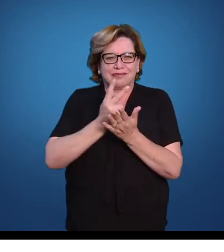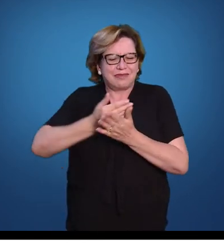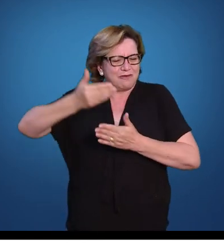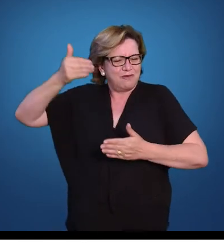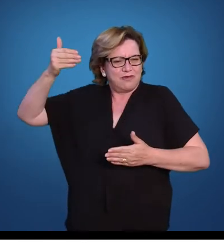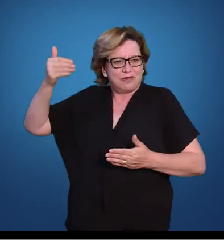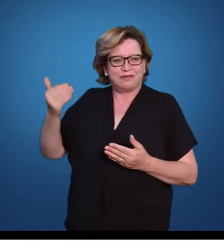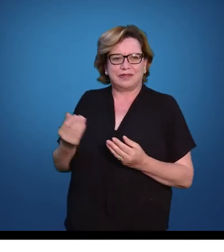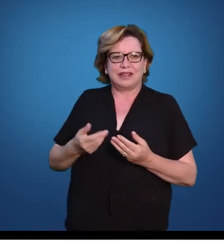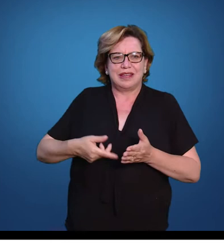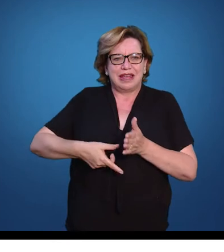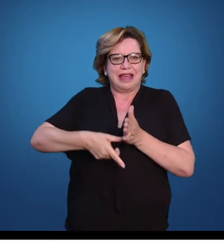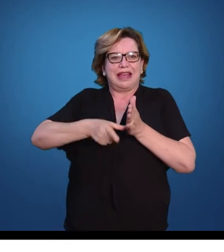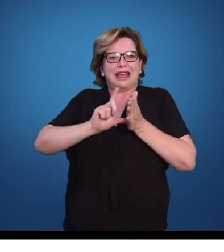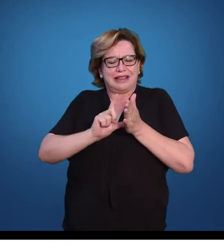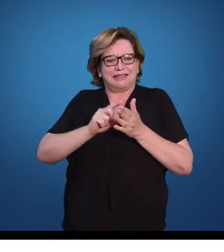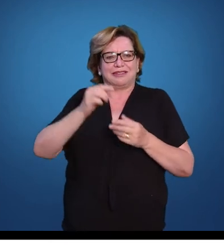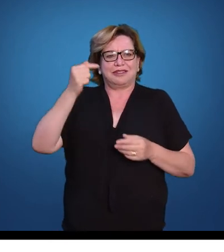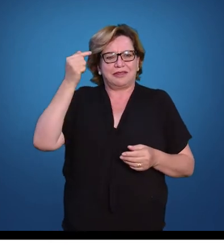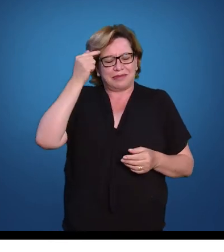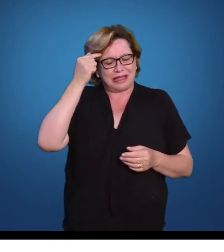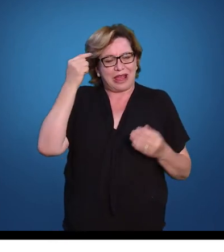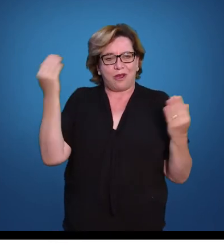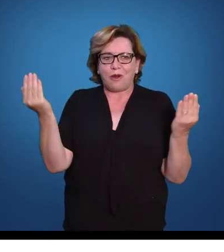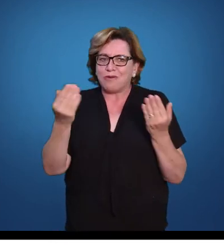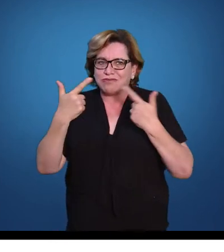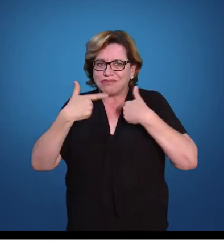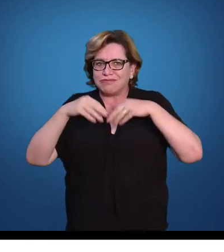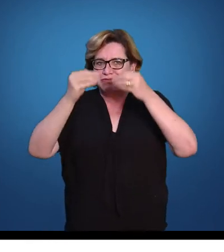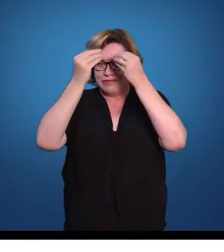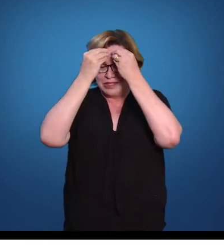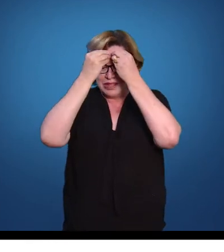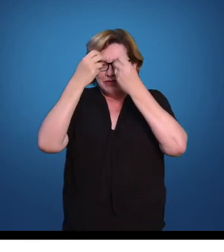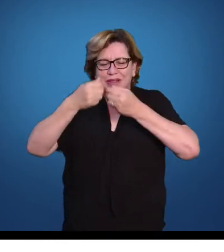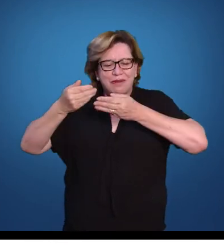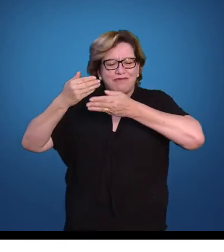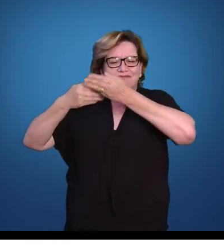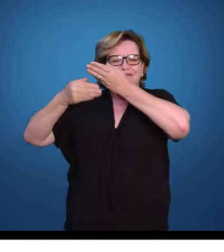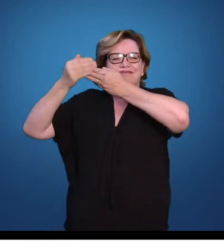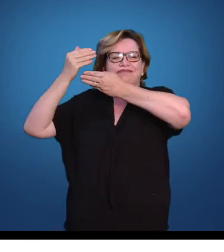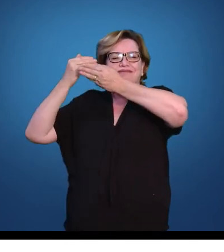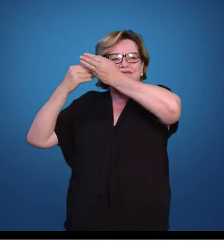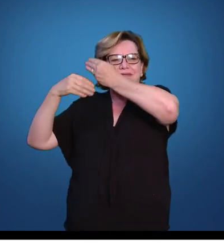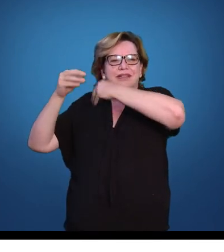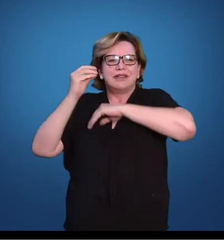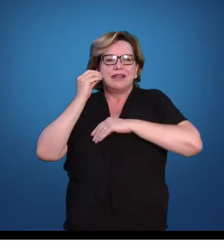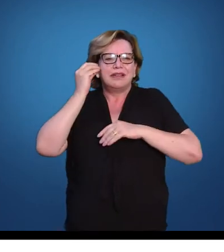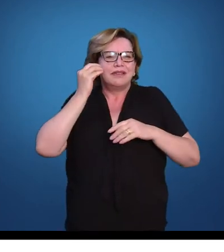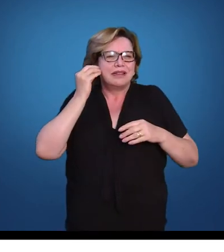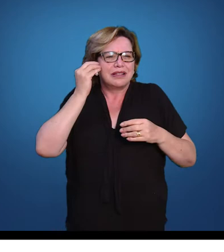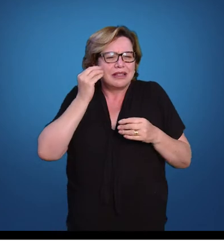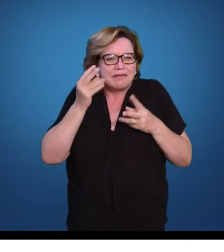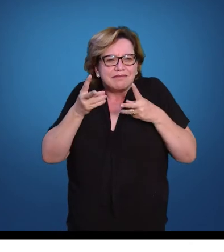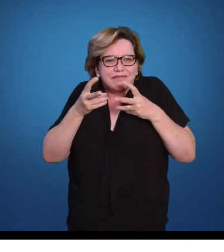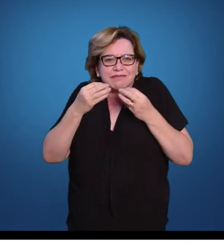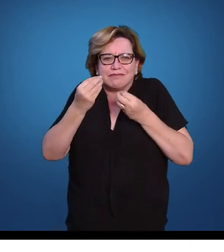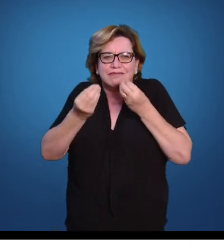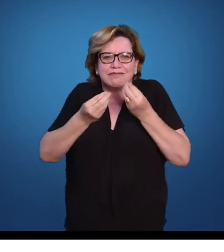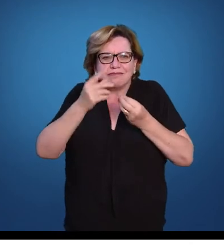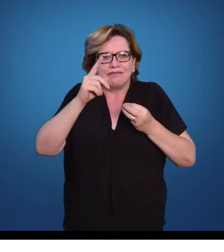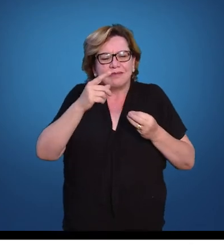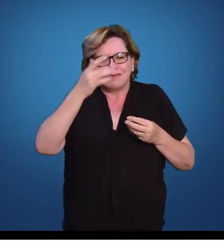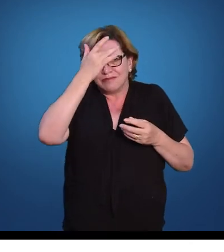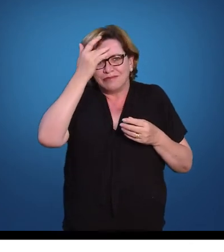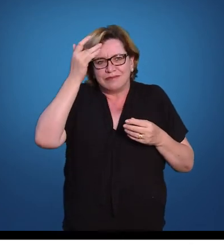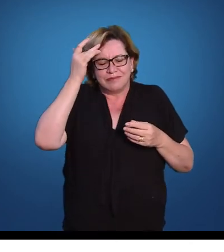tempo. Então, antes de pensar na linguagem hoje, vamos voltar no tempo para tentar ver um pouquinho como que muito antigamente as